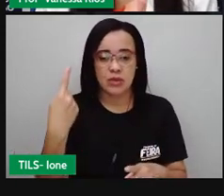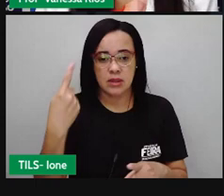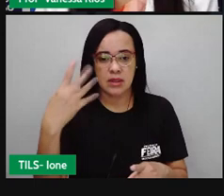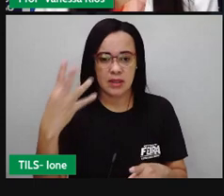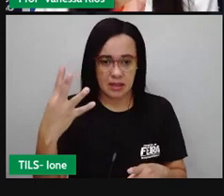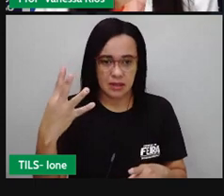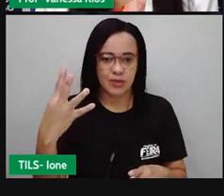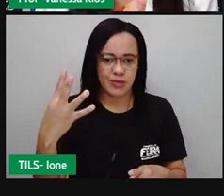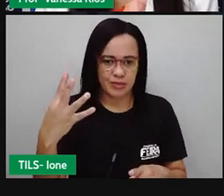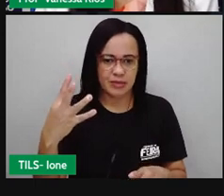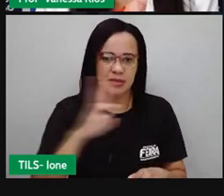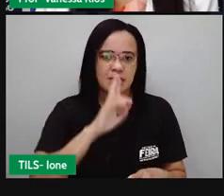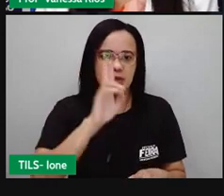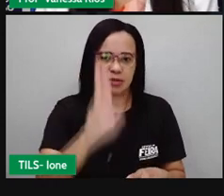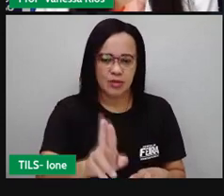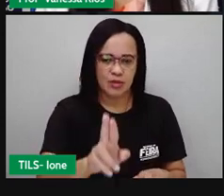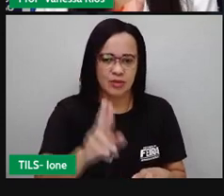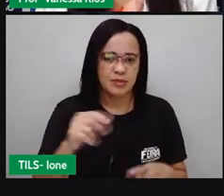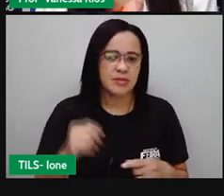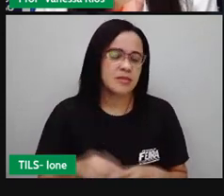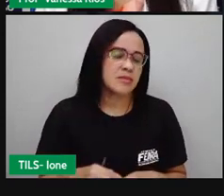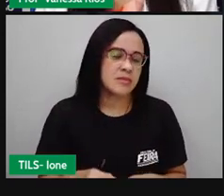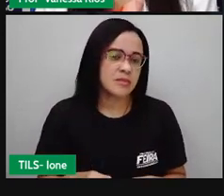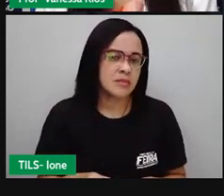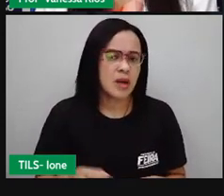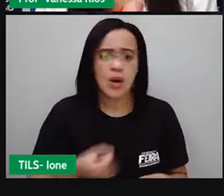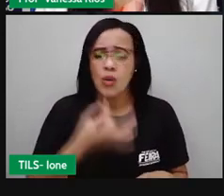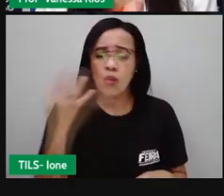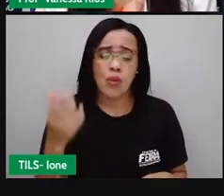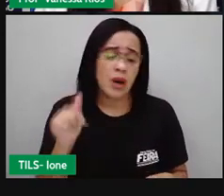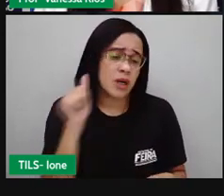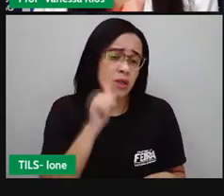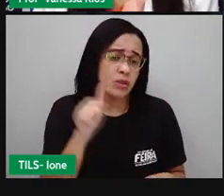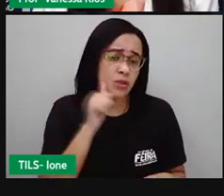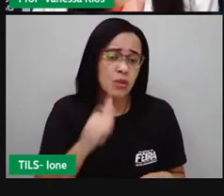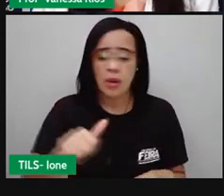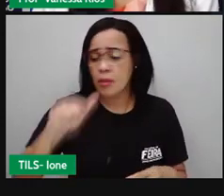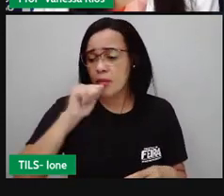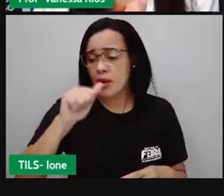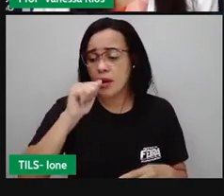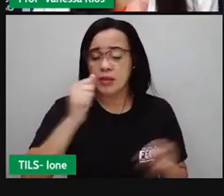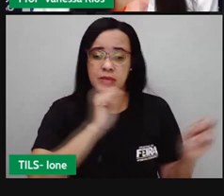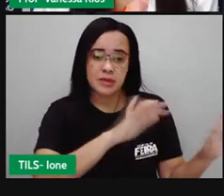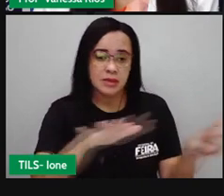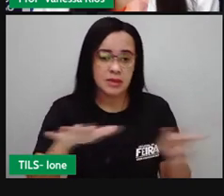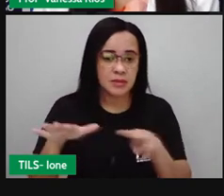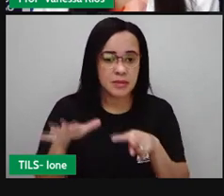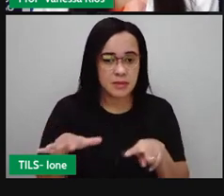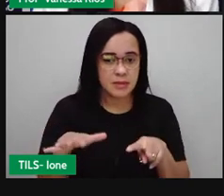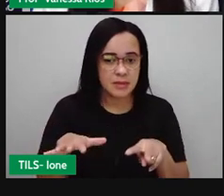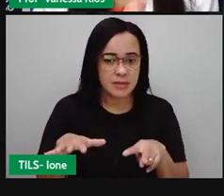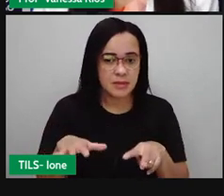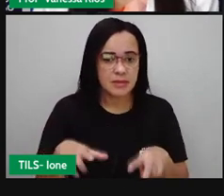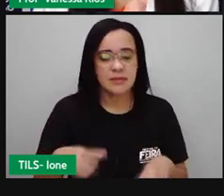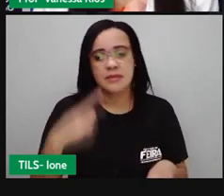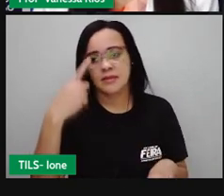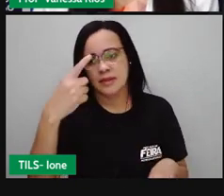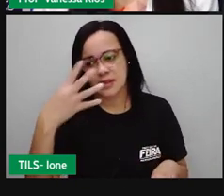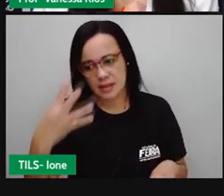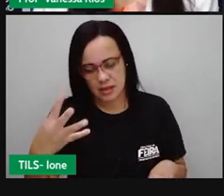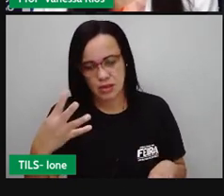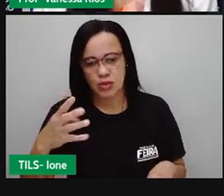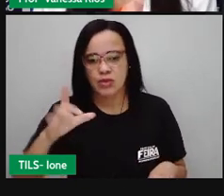aqui, ó. E quantos litros de água a Sofia bebe em uma semana? Sofia bebe 14